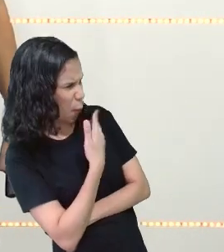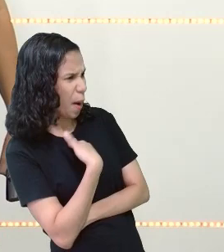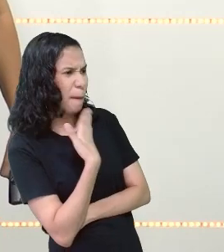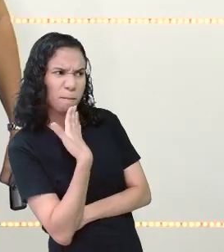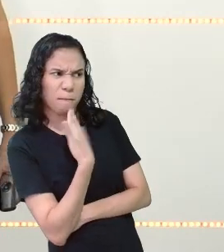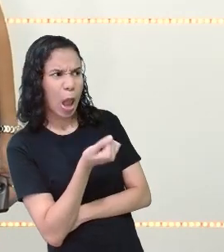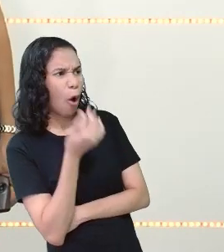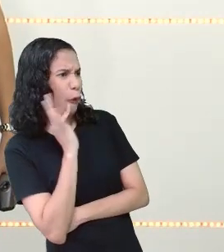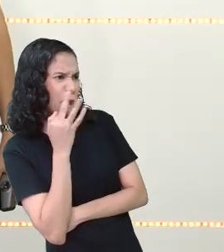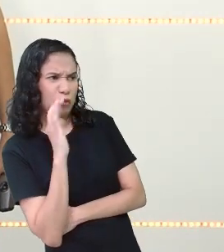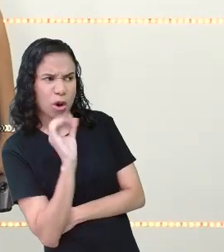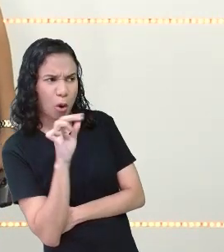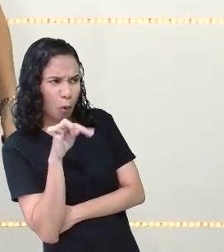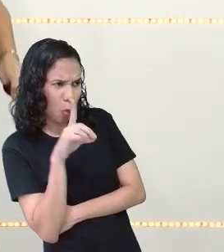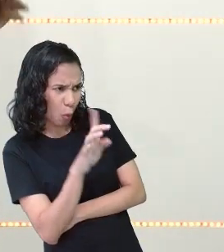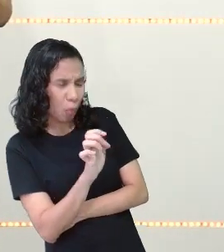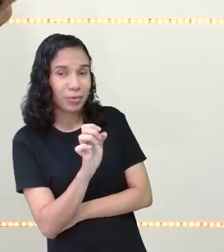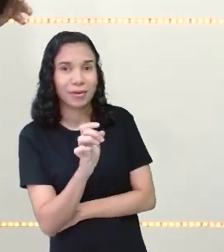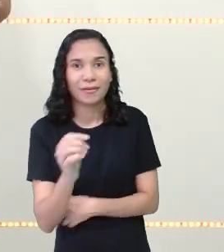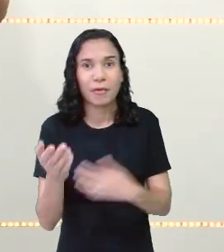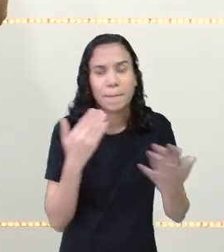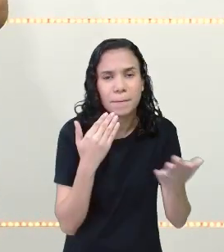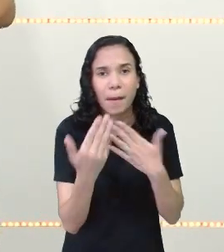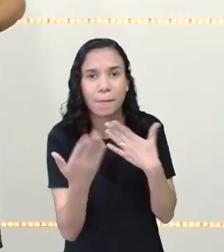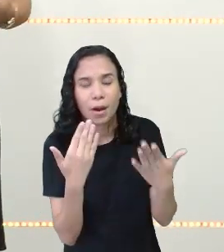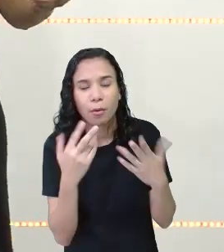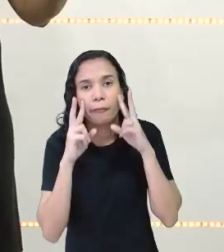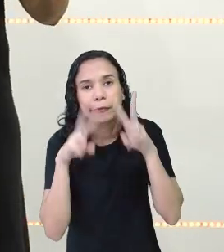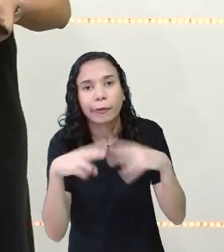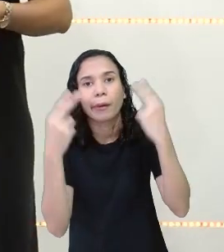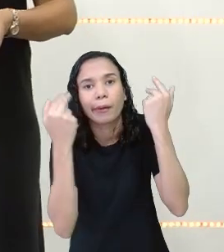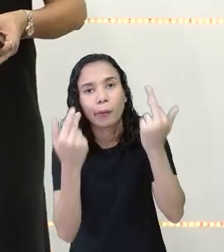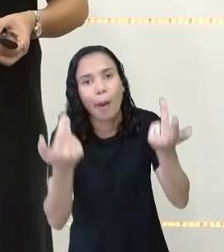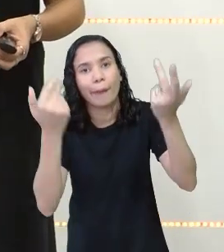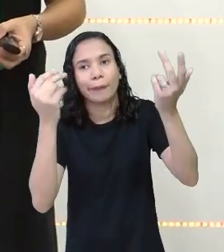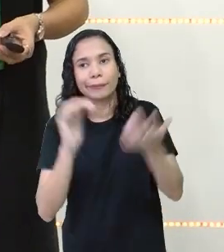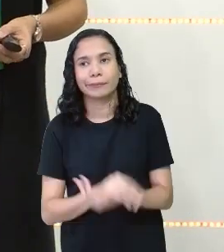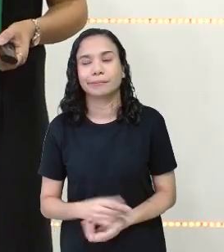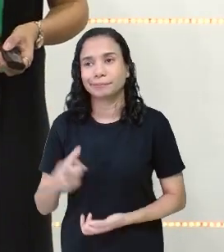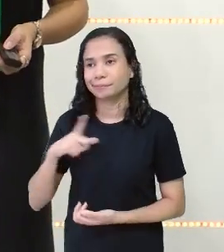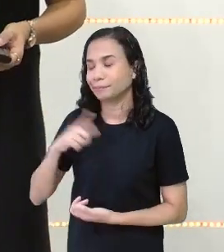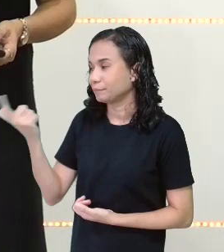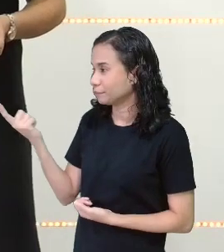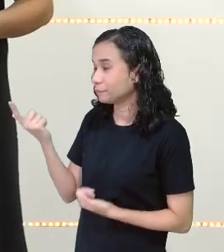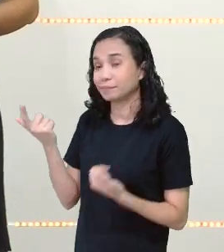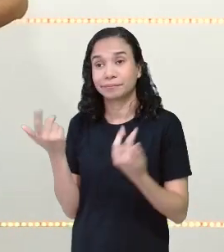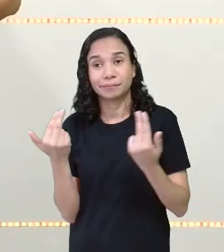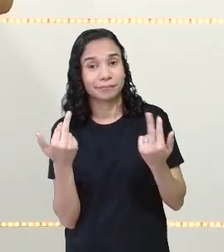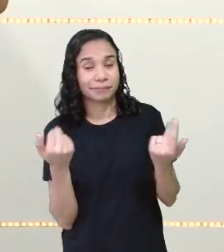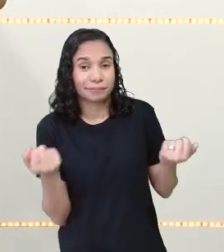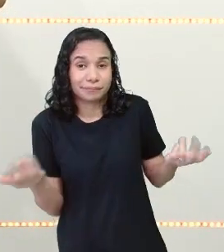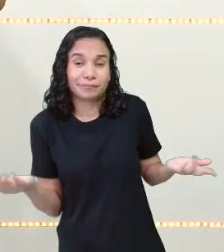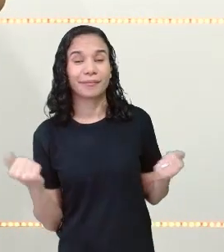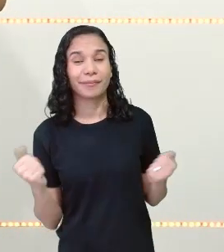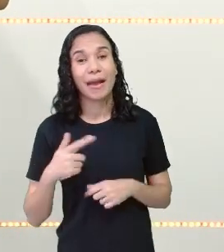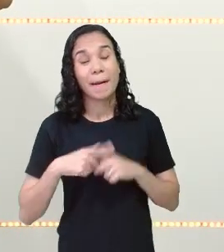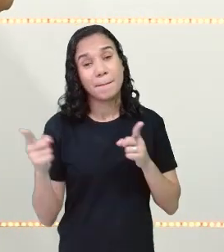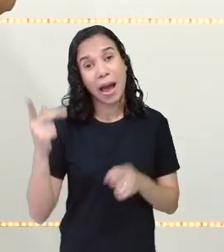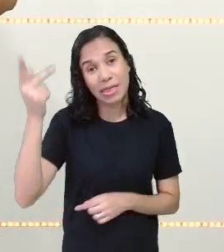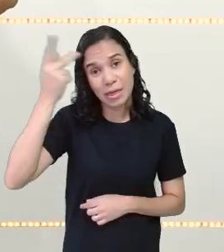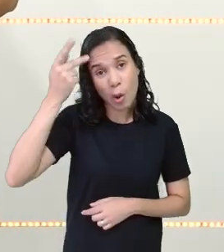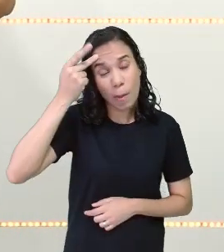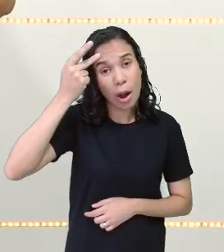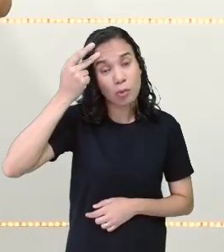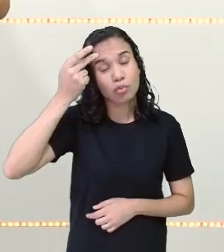Eu prefiro fruta do Conde. E ficou nisso. Quando a gente viu, era a mesma coisa. Fruta do Conde é a mesma coisa que pinha. Só que lá em São